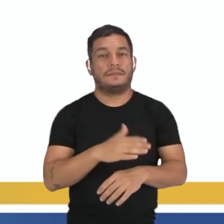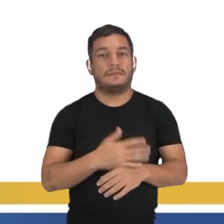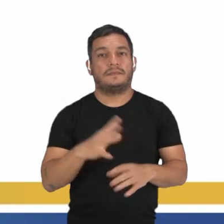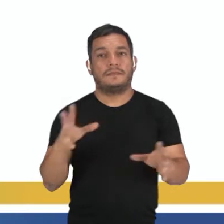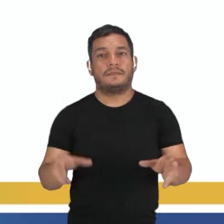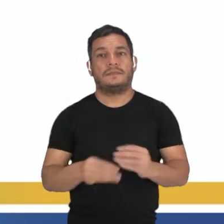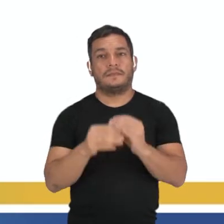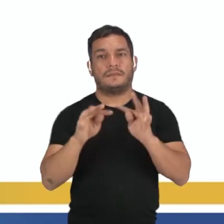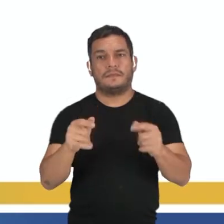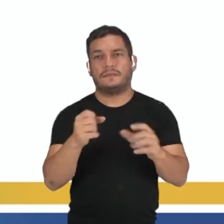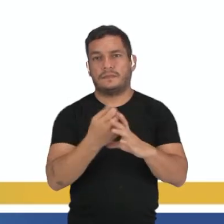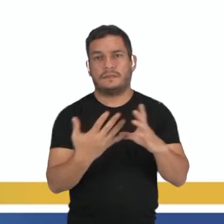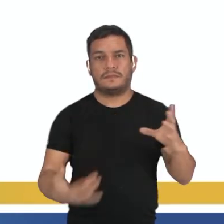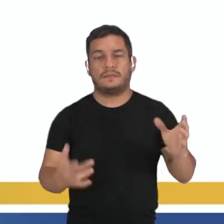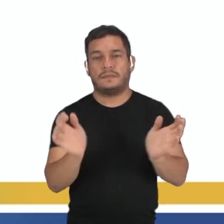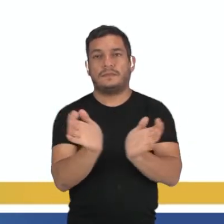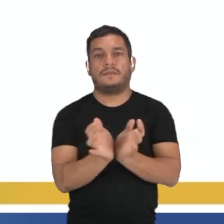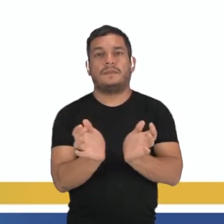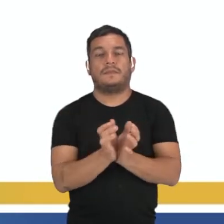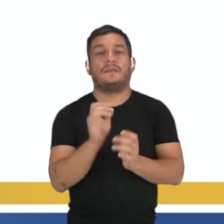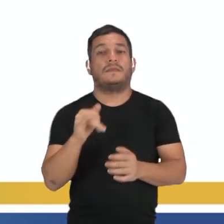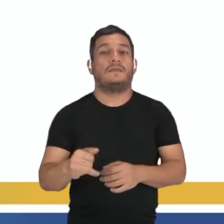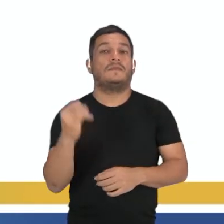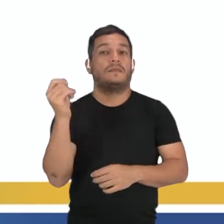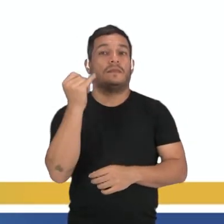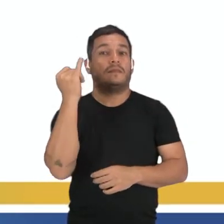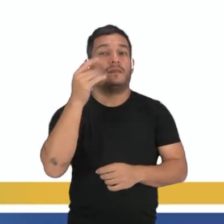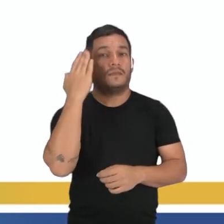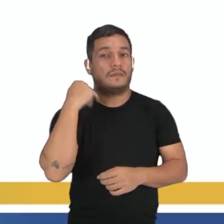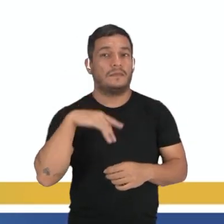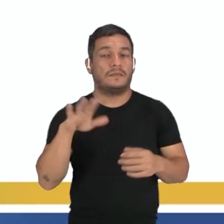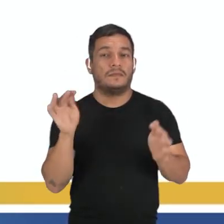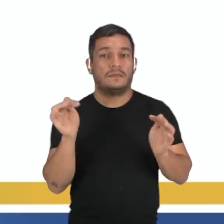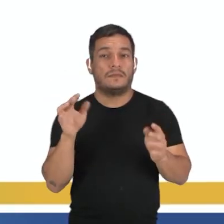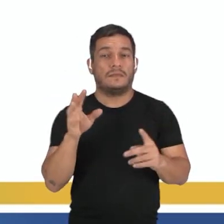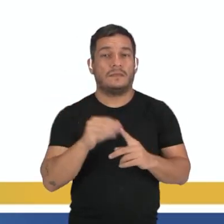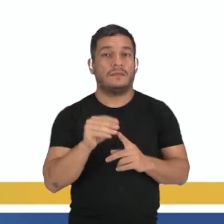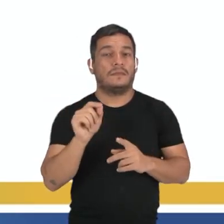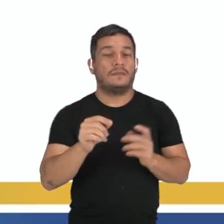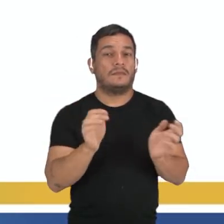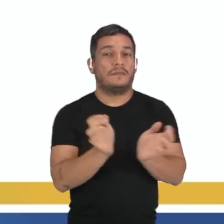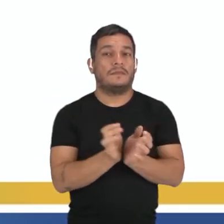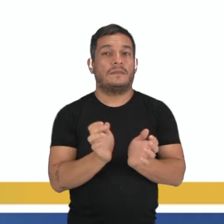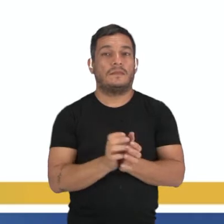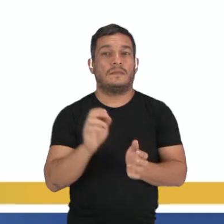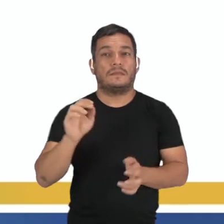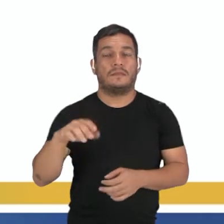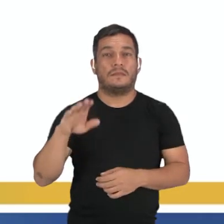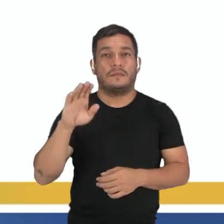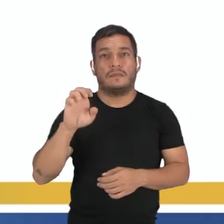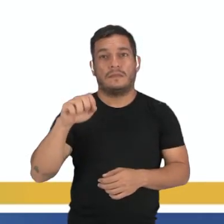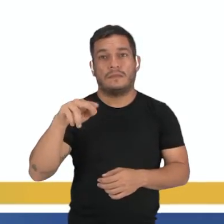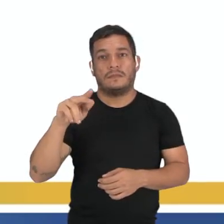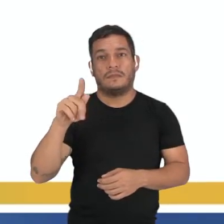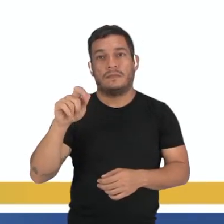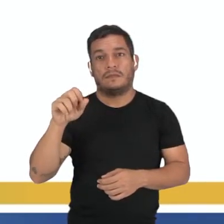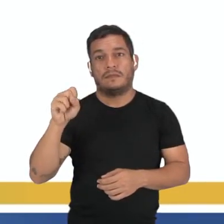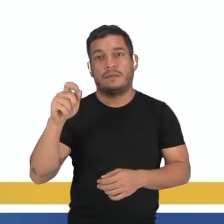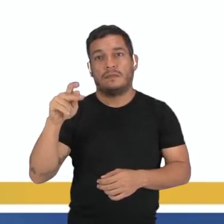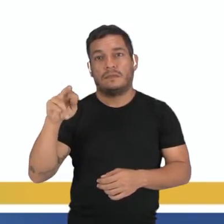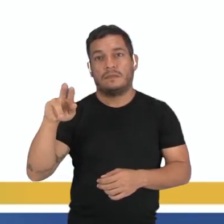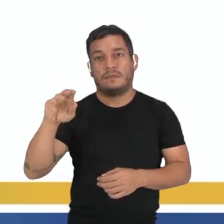resumindo todas as características desse grupo. O que é importante eu saber, afinal, sobre o grupo das angiospermas e sobre o grupo das